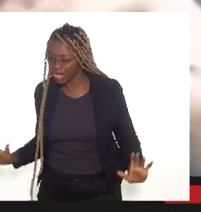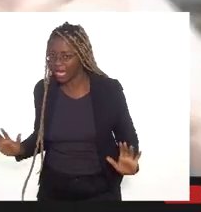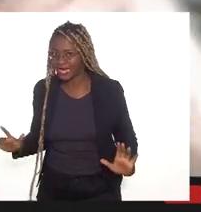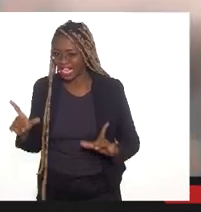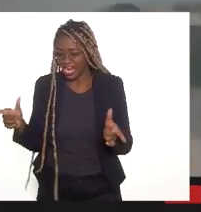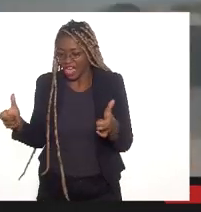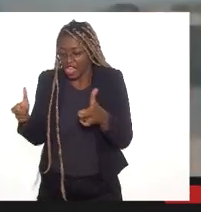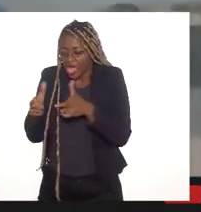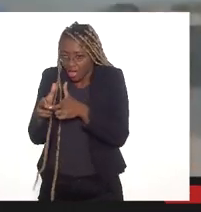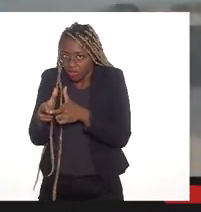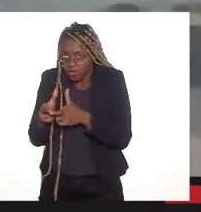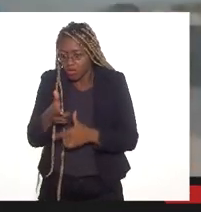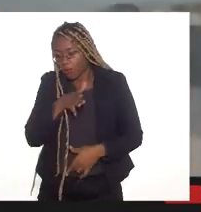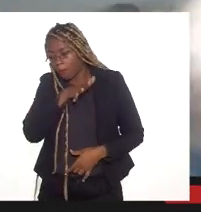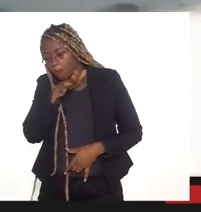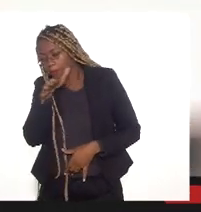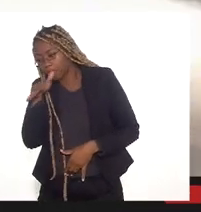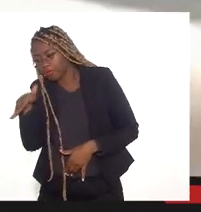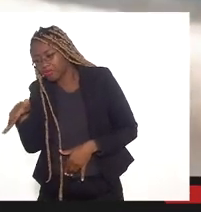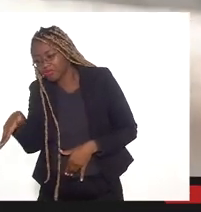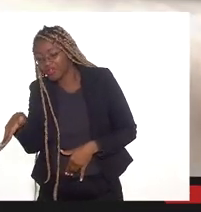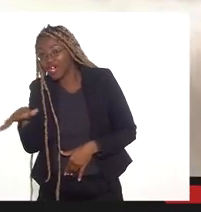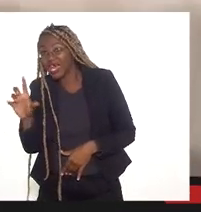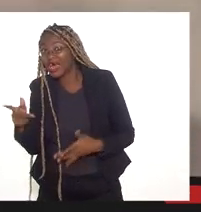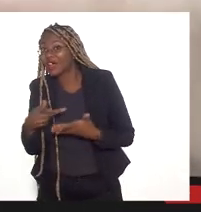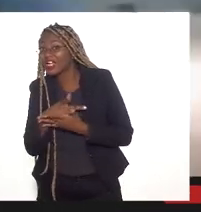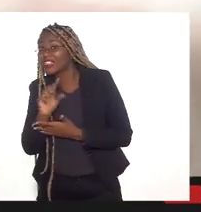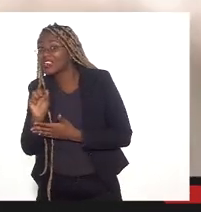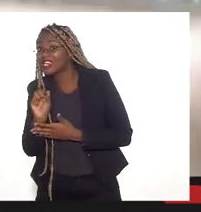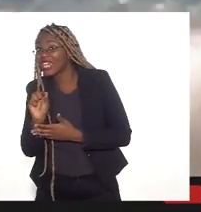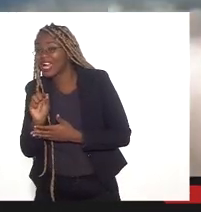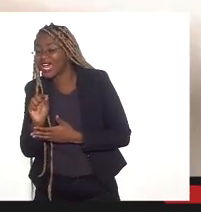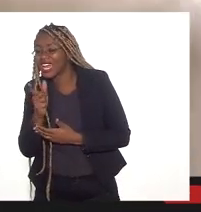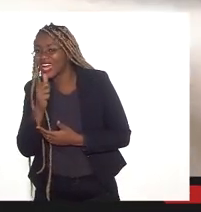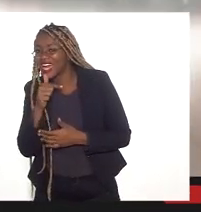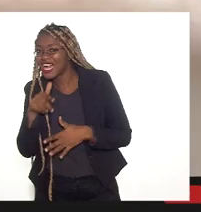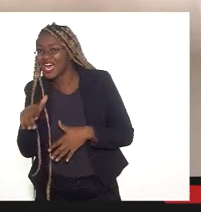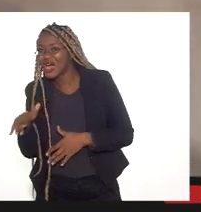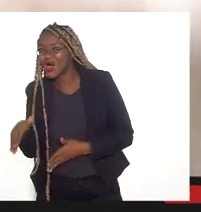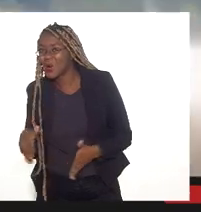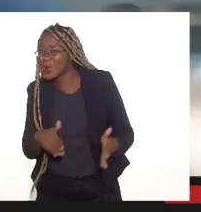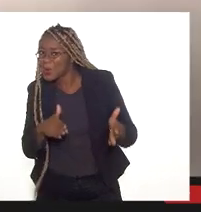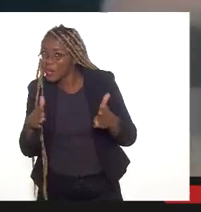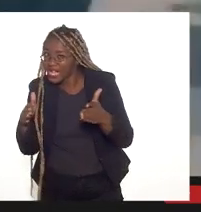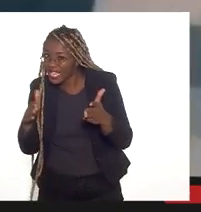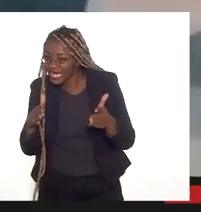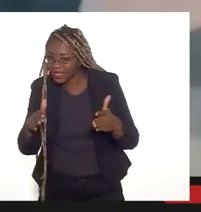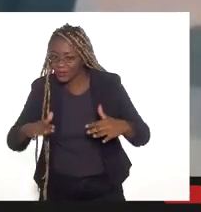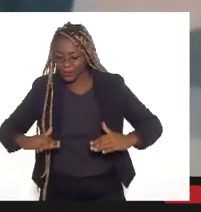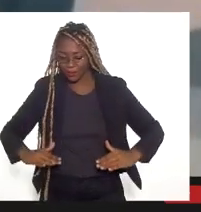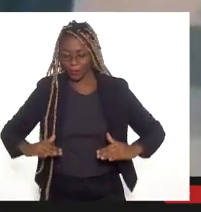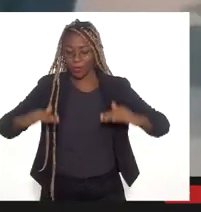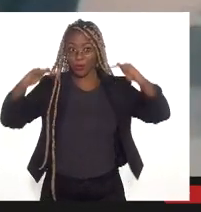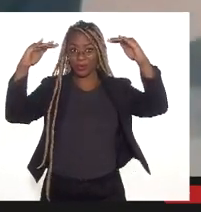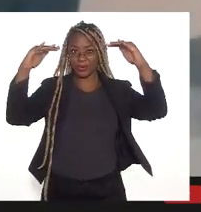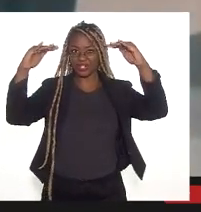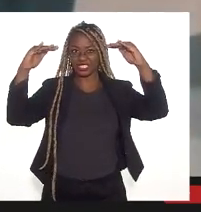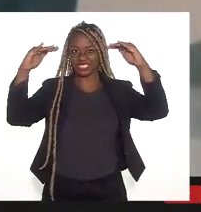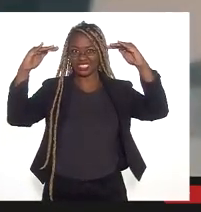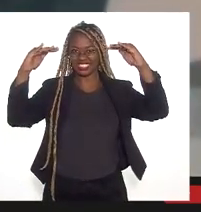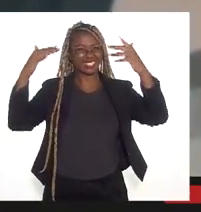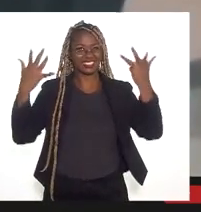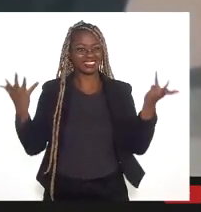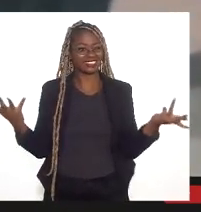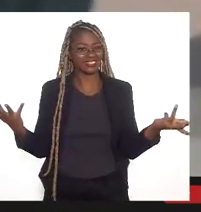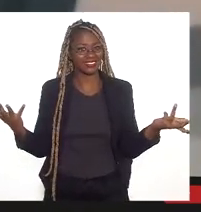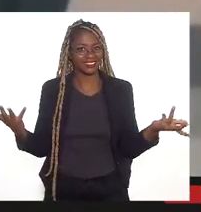reduzida, o que vai acontecer? O nível do Rio Sarapuí e do Rio Iguaçu vai elevar numa época de